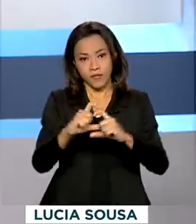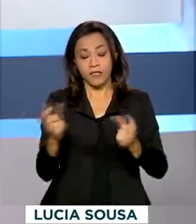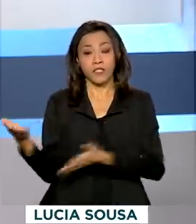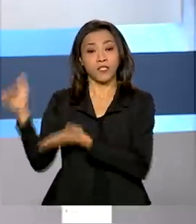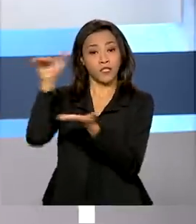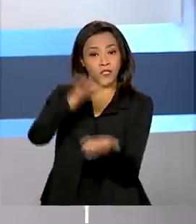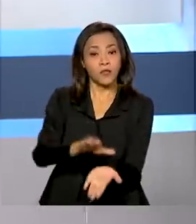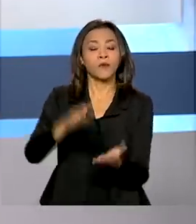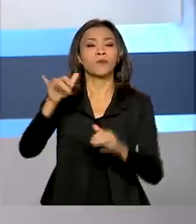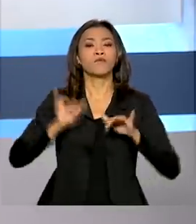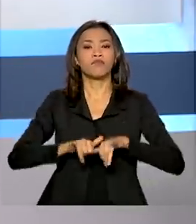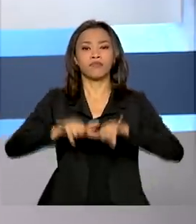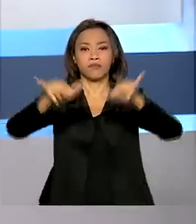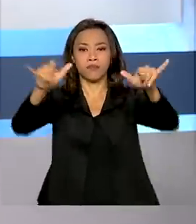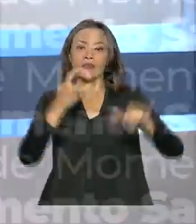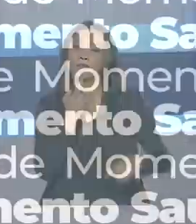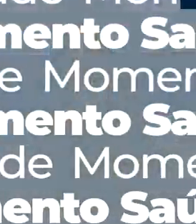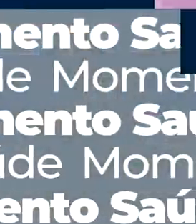Viracopos, em Campinas.